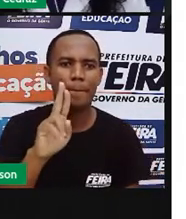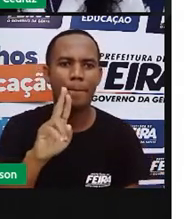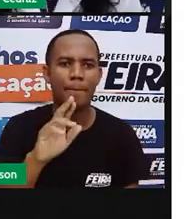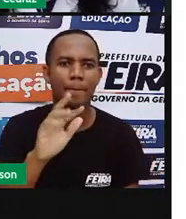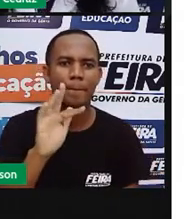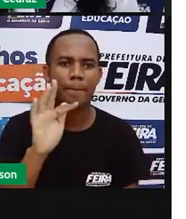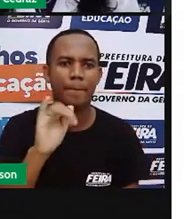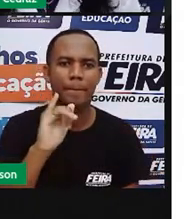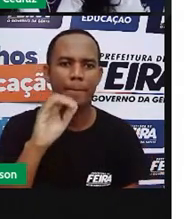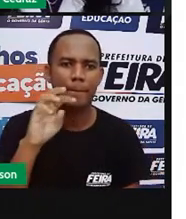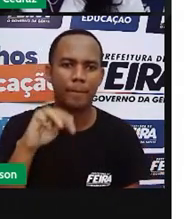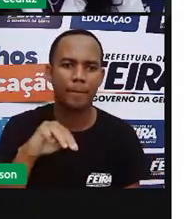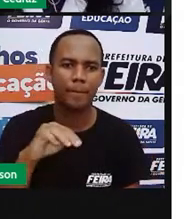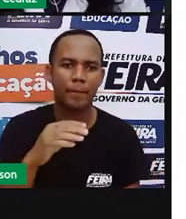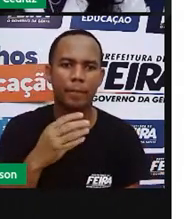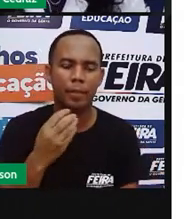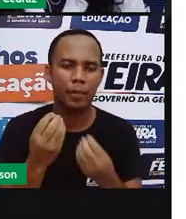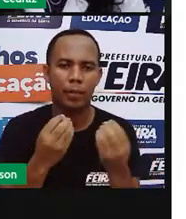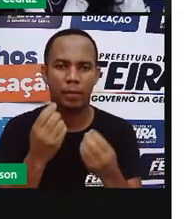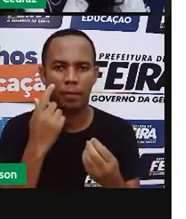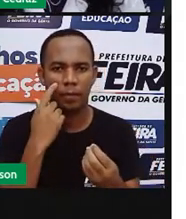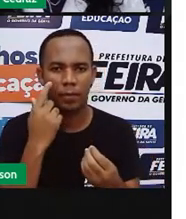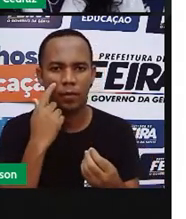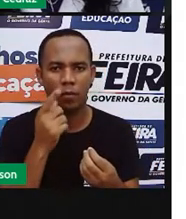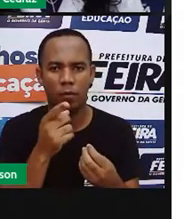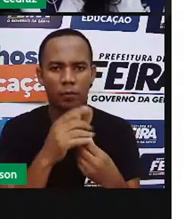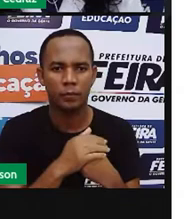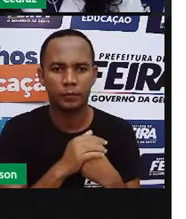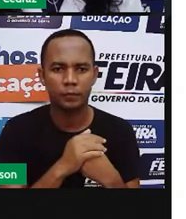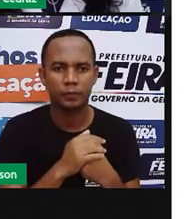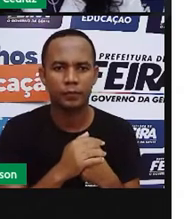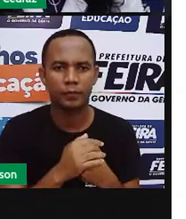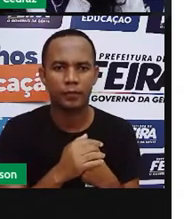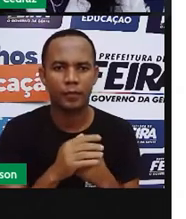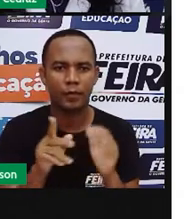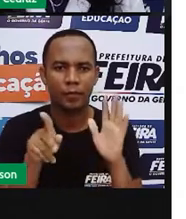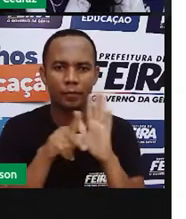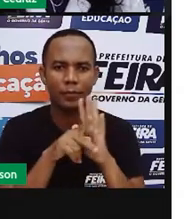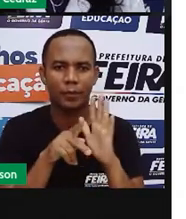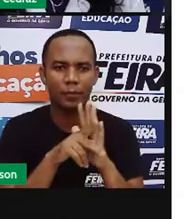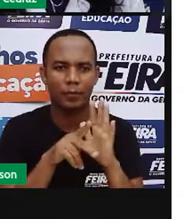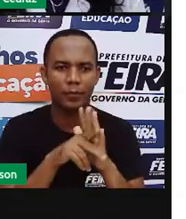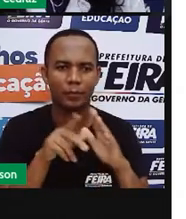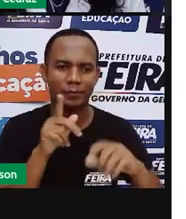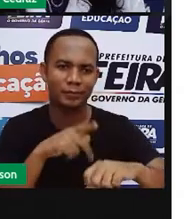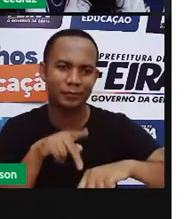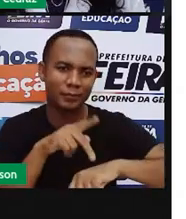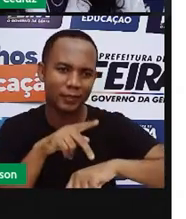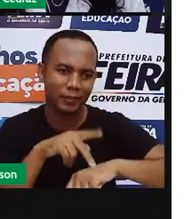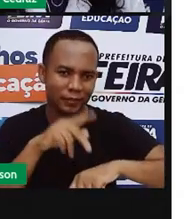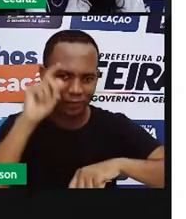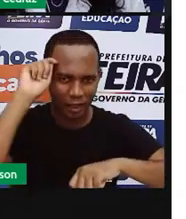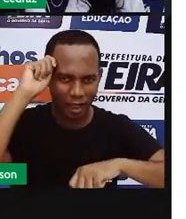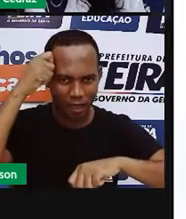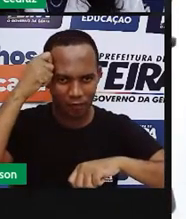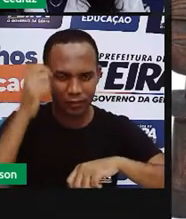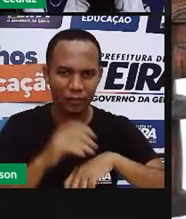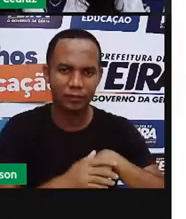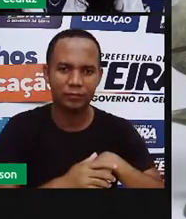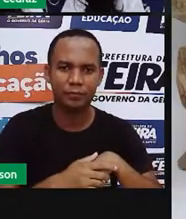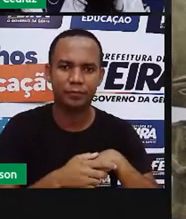Aqui são algumas esculturas africanas. Olha só. Bonitas, né?